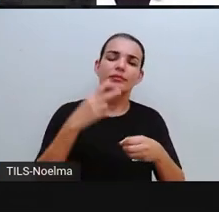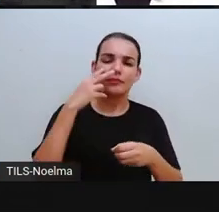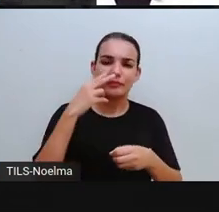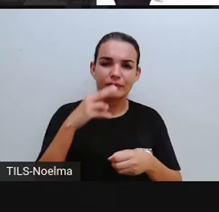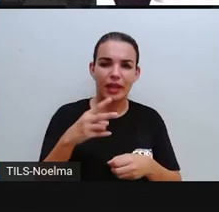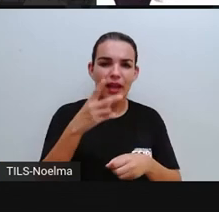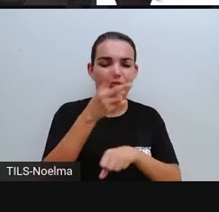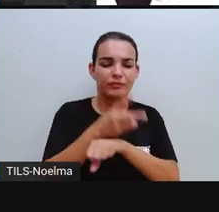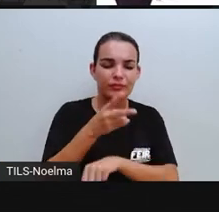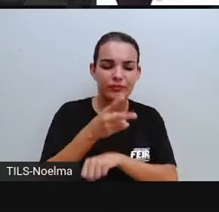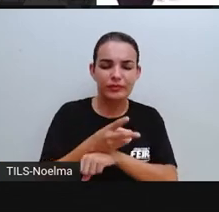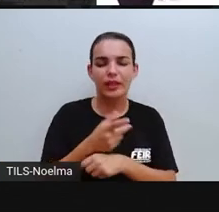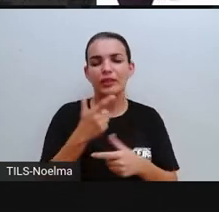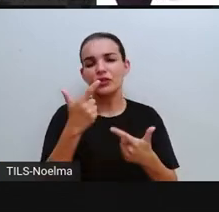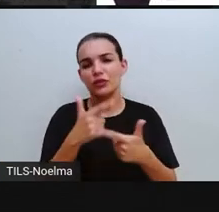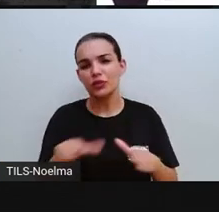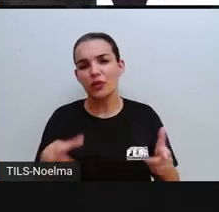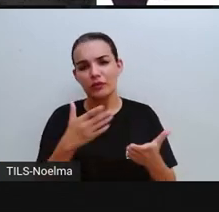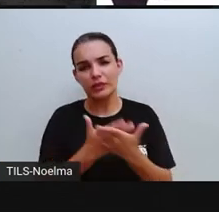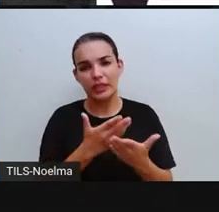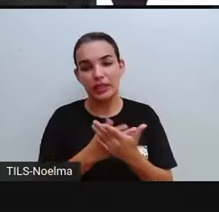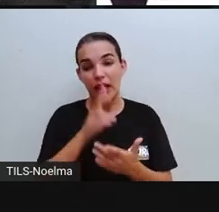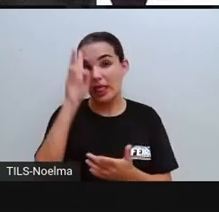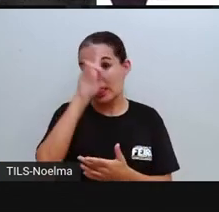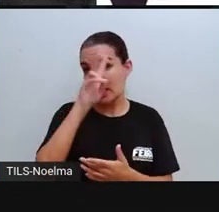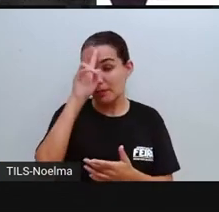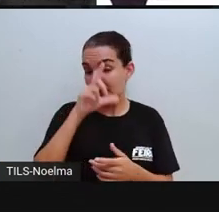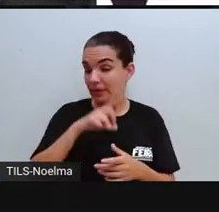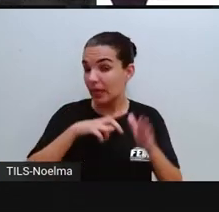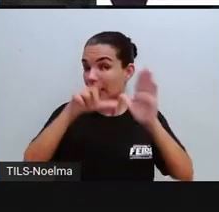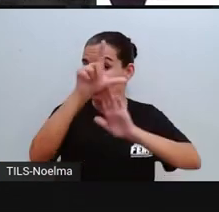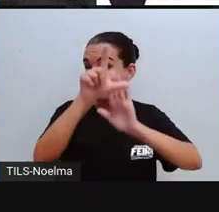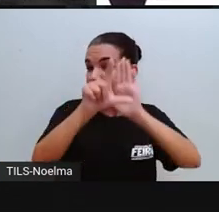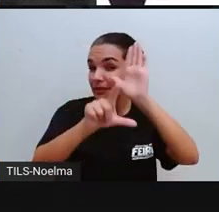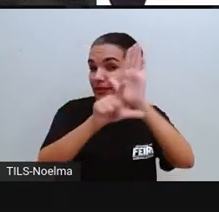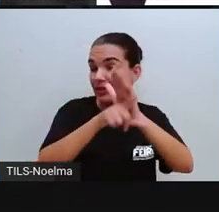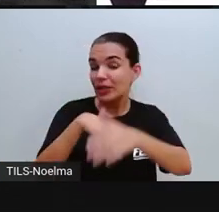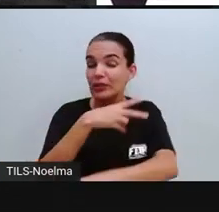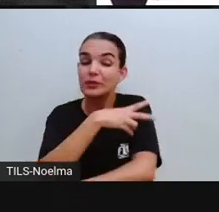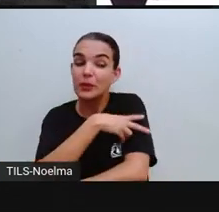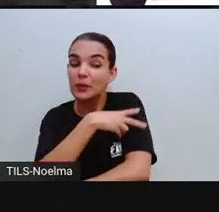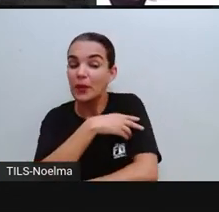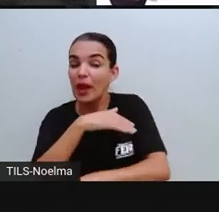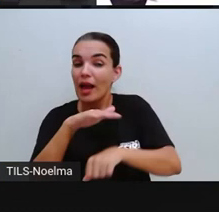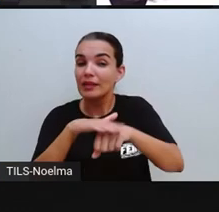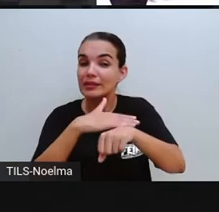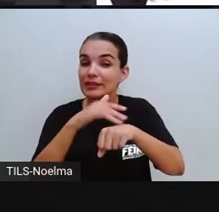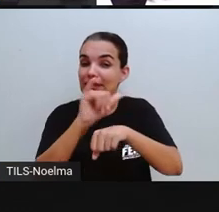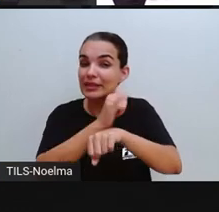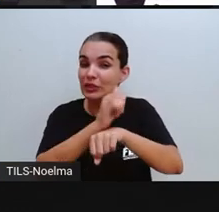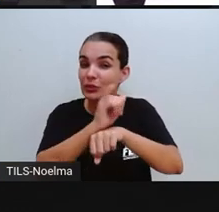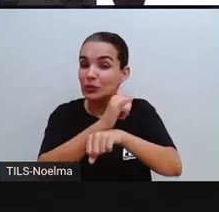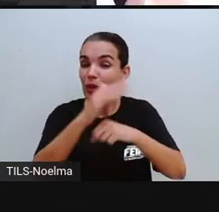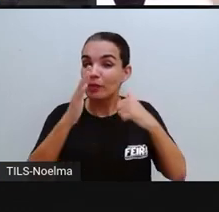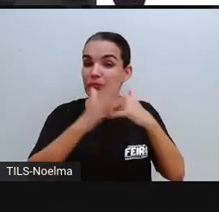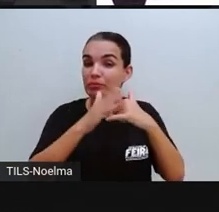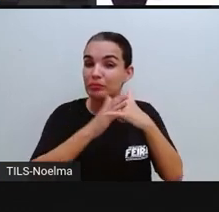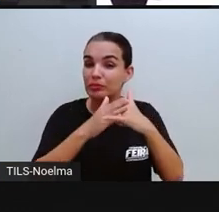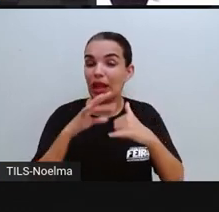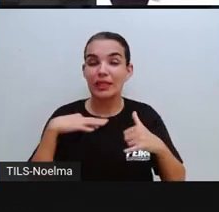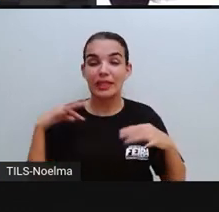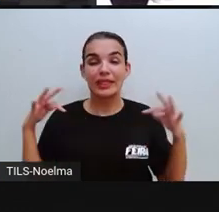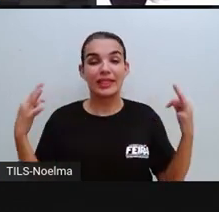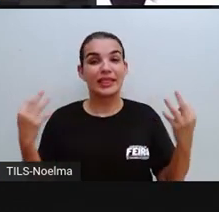a aula novamente, certo? Lembrando que a gente tem a playlist do segundo ano aqui no canal da Secretaria de Educação, onde tem